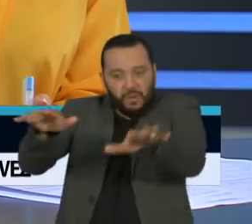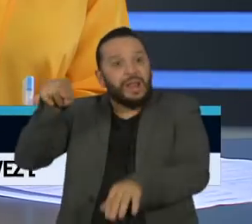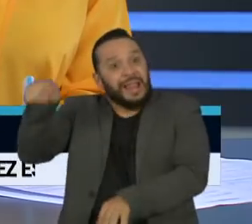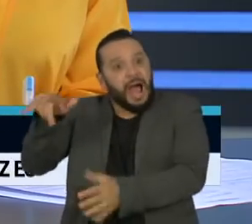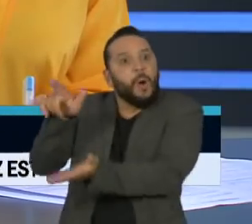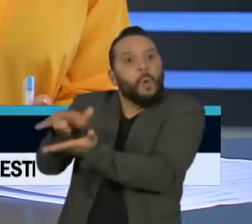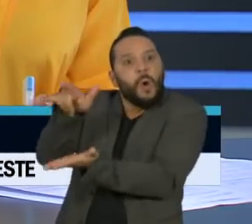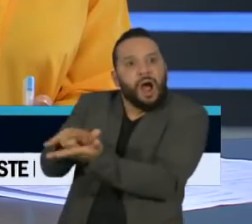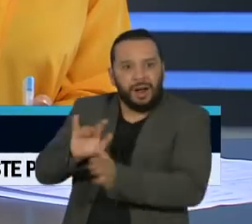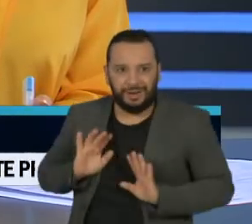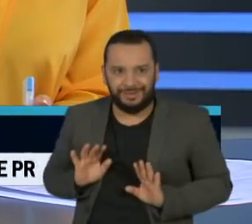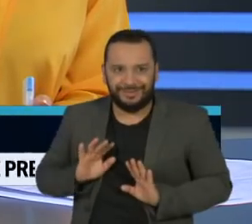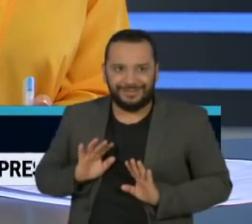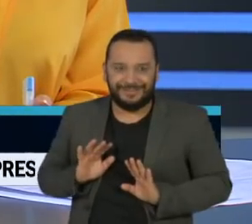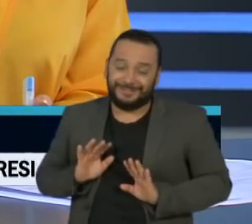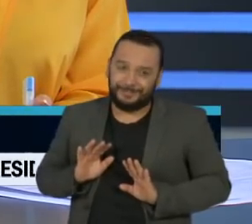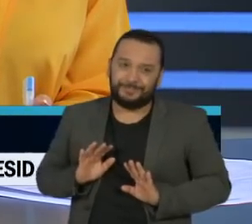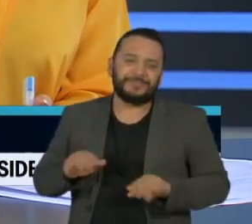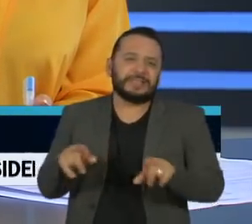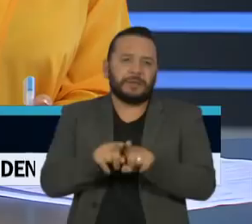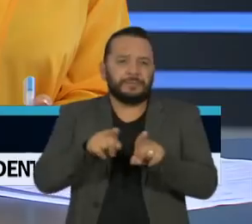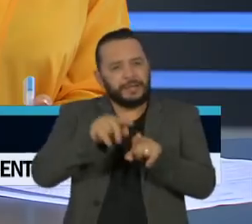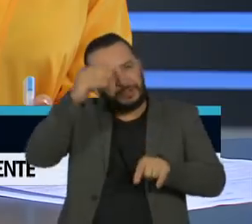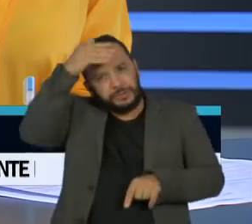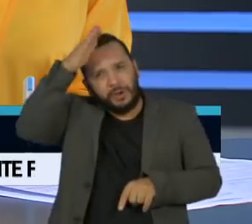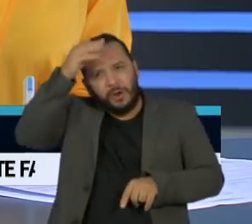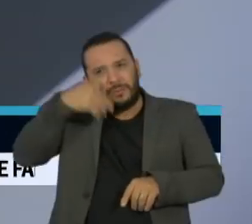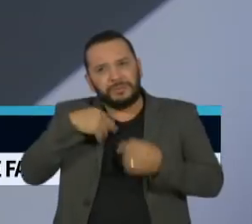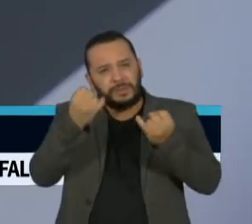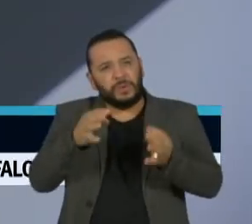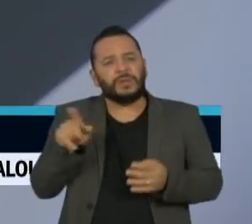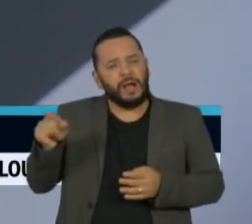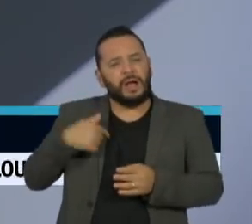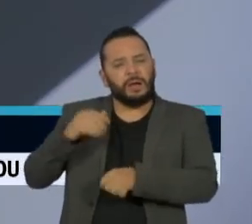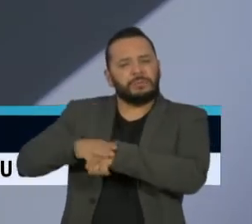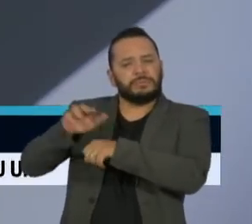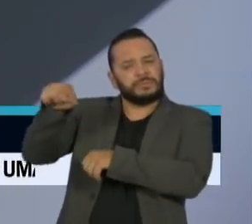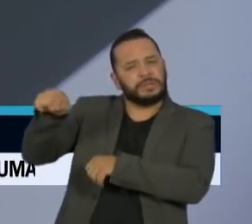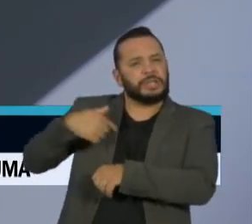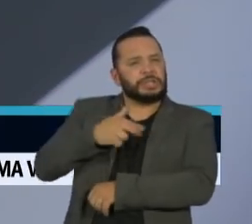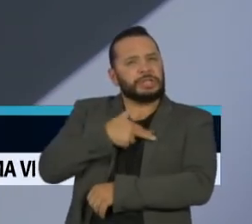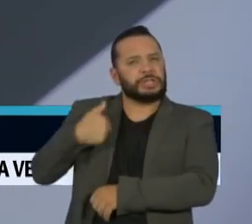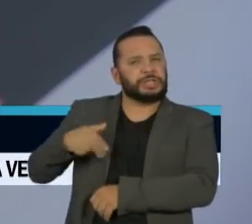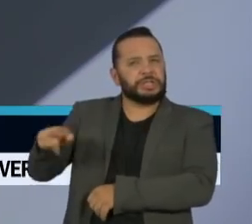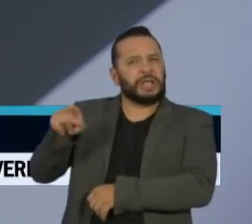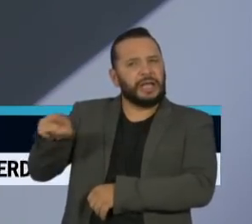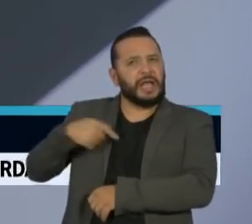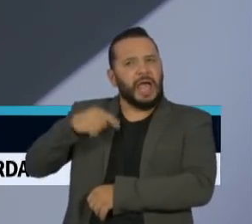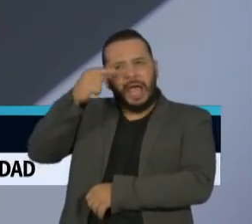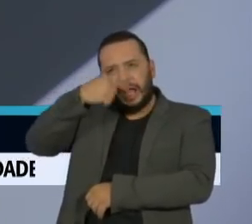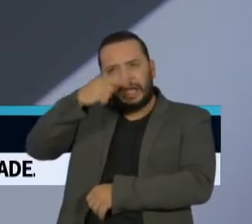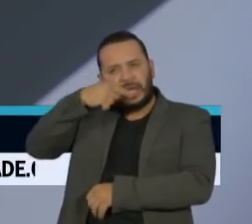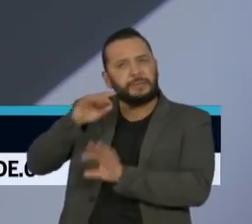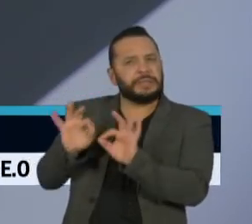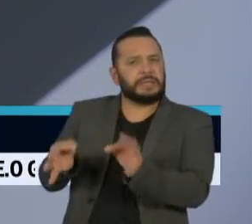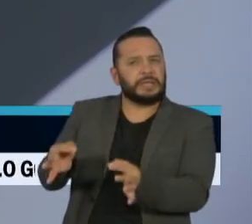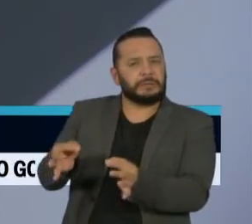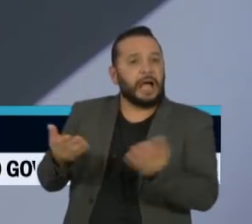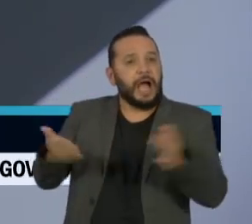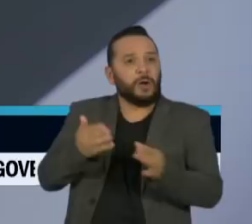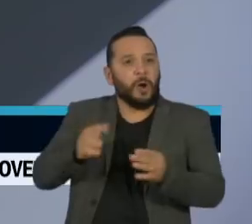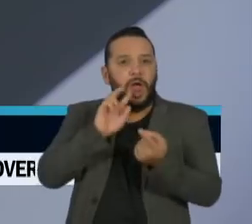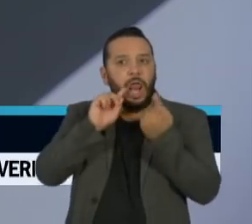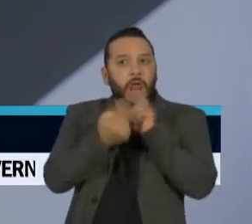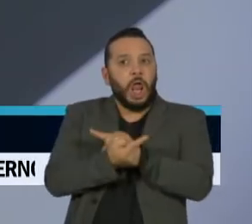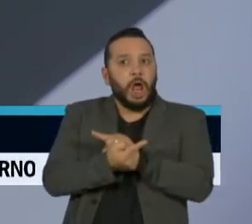Ele, que no começo do ano dizia, não, na verdade, a China está lidando com esse assunto, não tem problema, é uma gripezinha, etc. E aí, ele mudou,